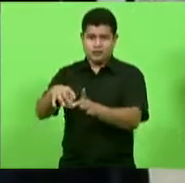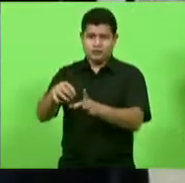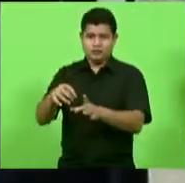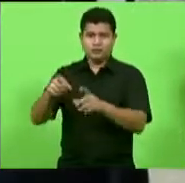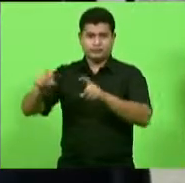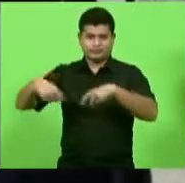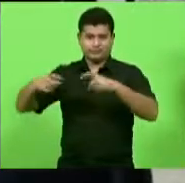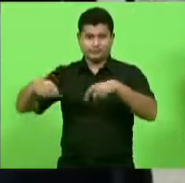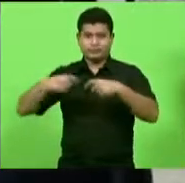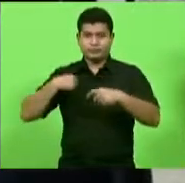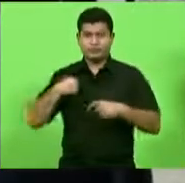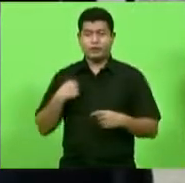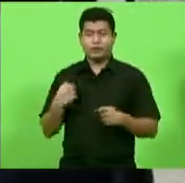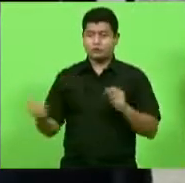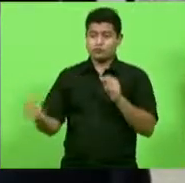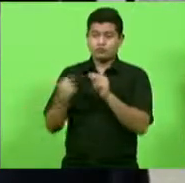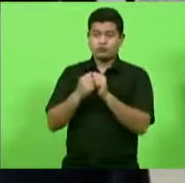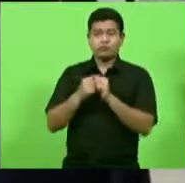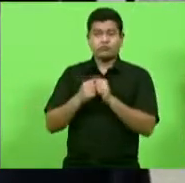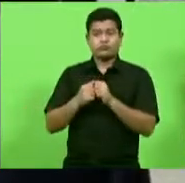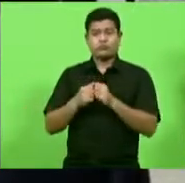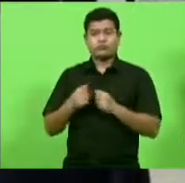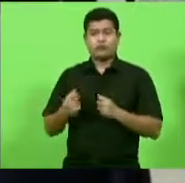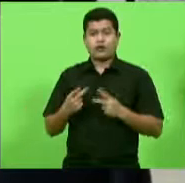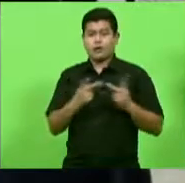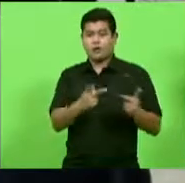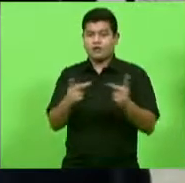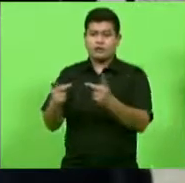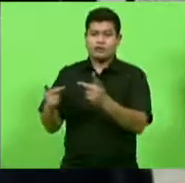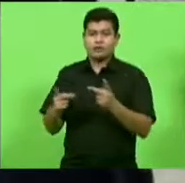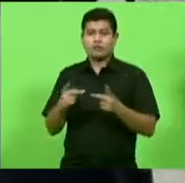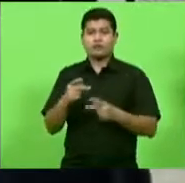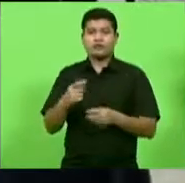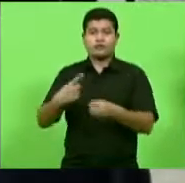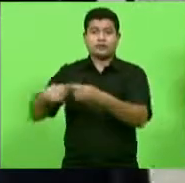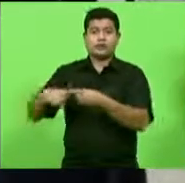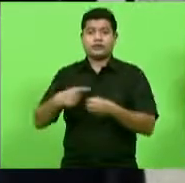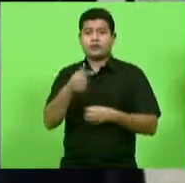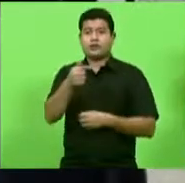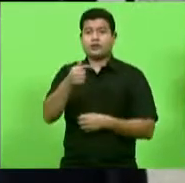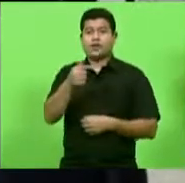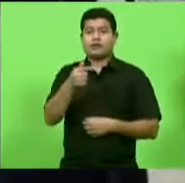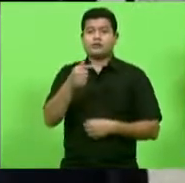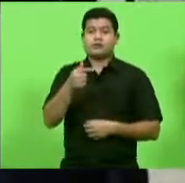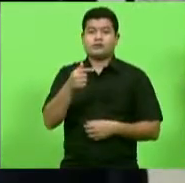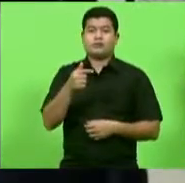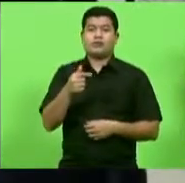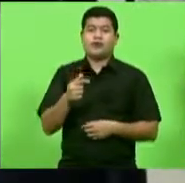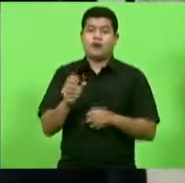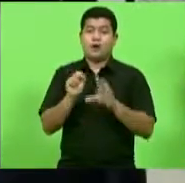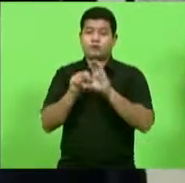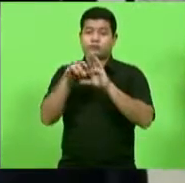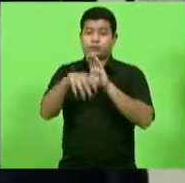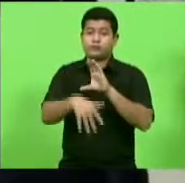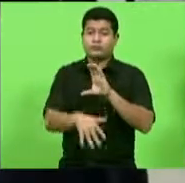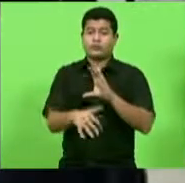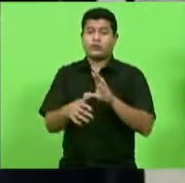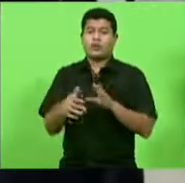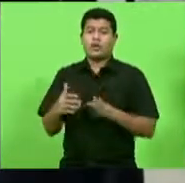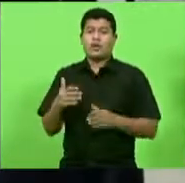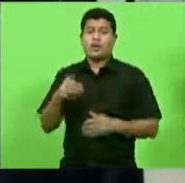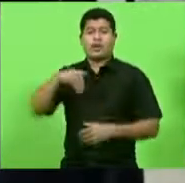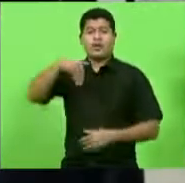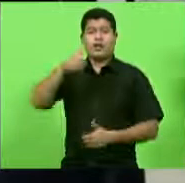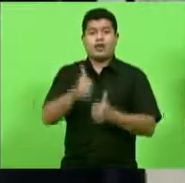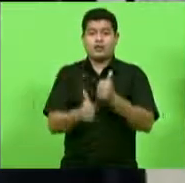solicitação sete municípios desde Luiz Alves até Corupá passando por Massaranduba